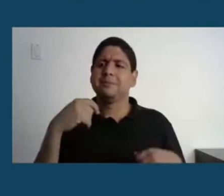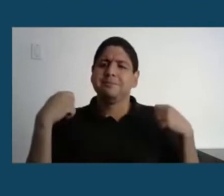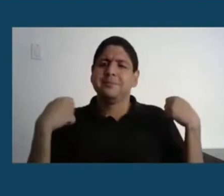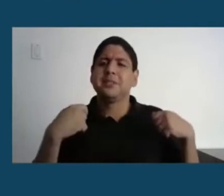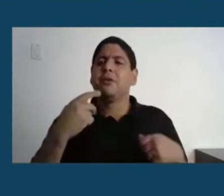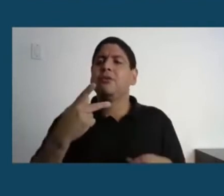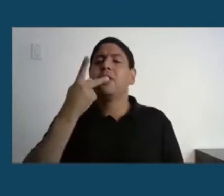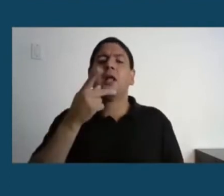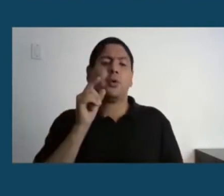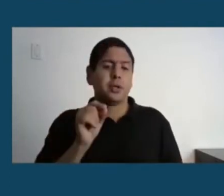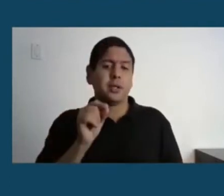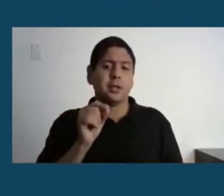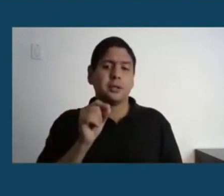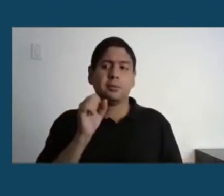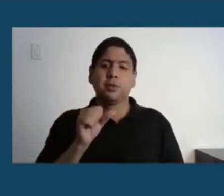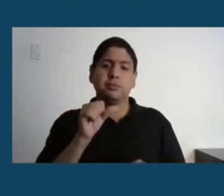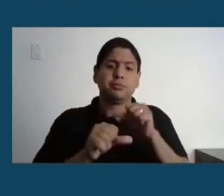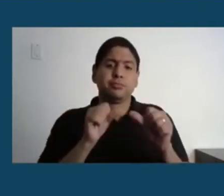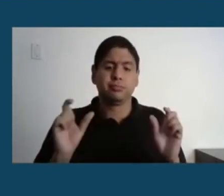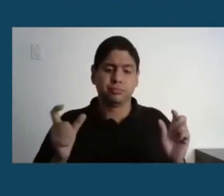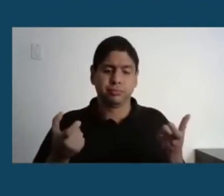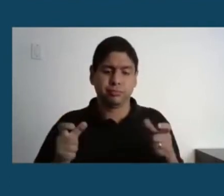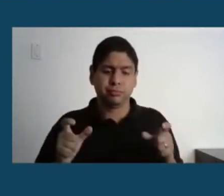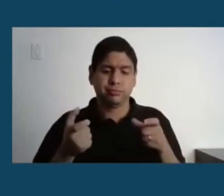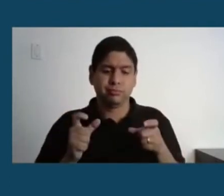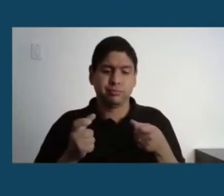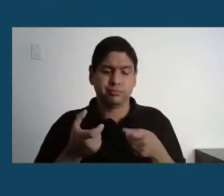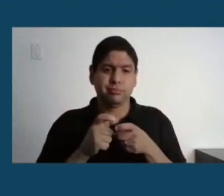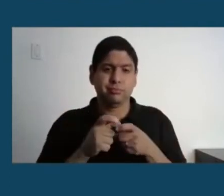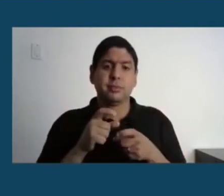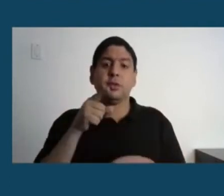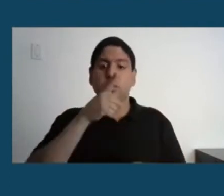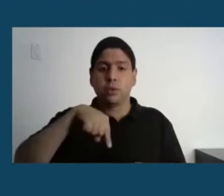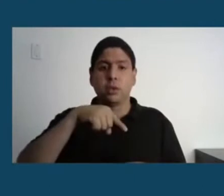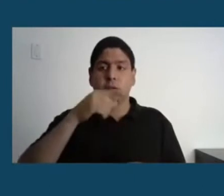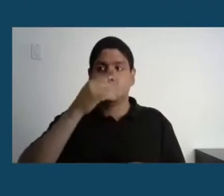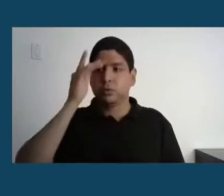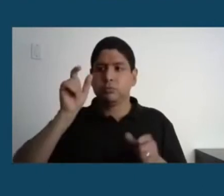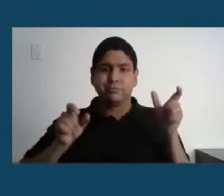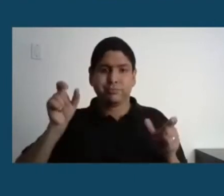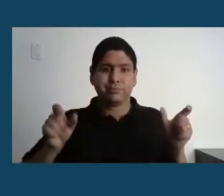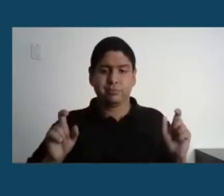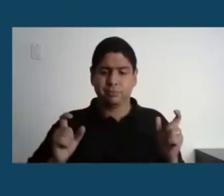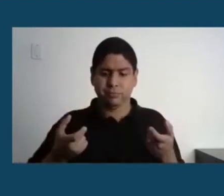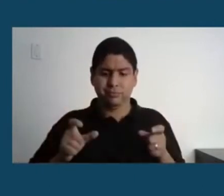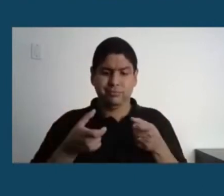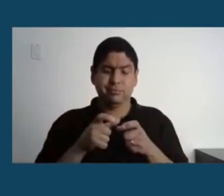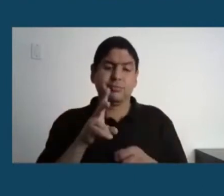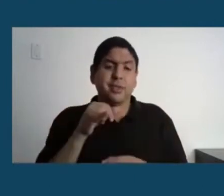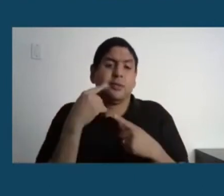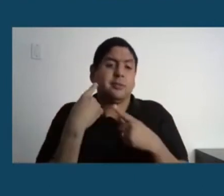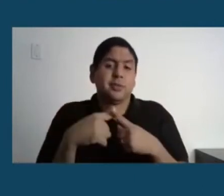ela tende a ser extinta. nossa vai se auto-extinguir. Então, eu espero que não. Eu espero que nós façamos um